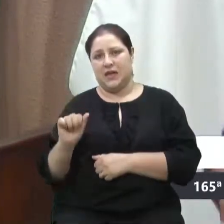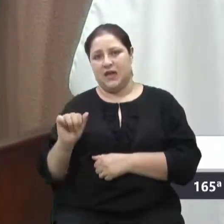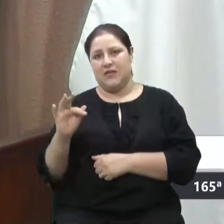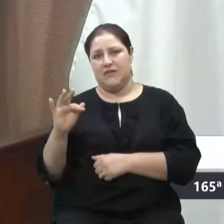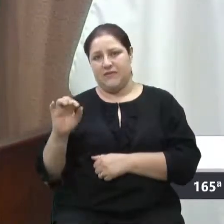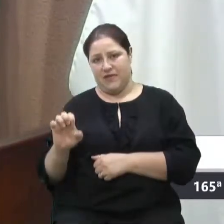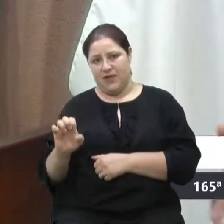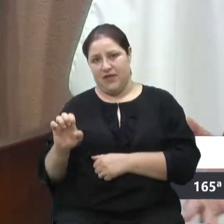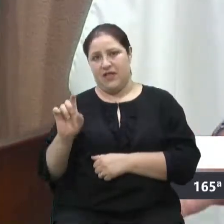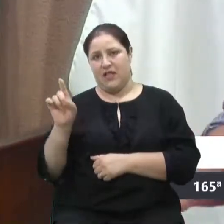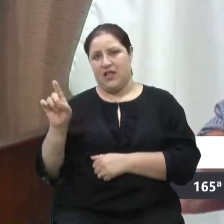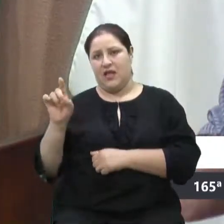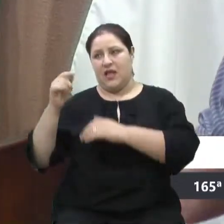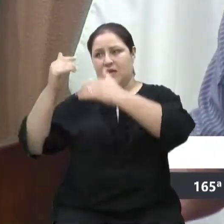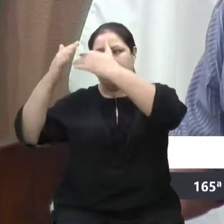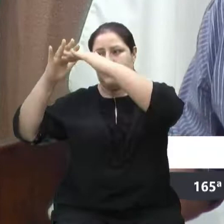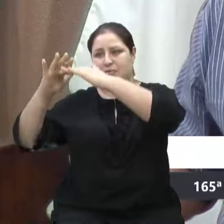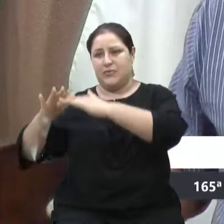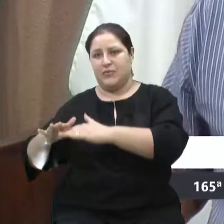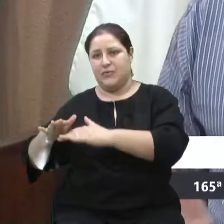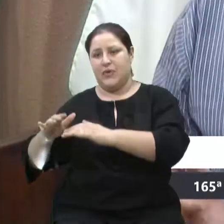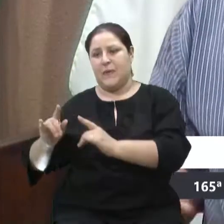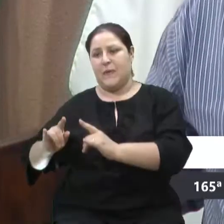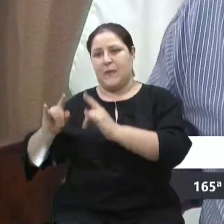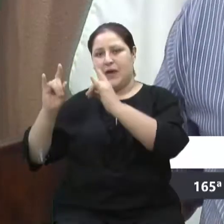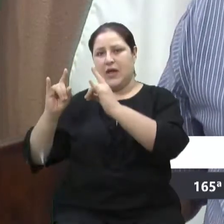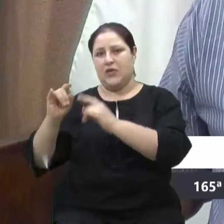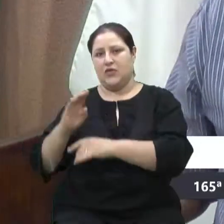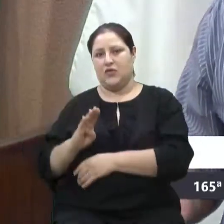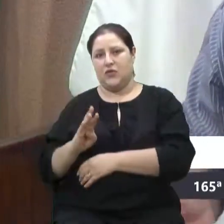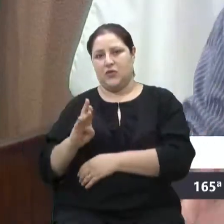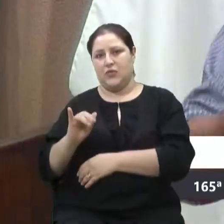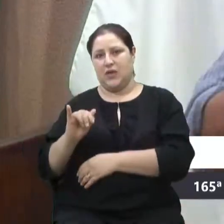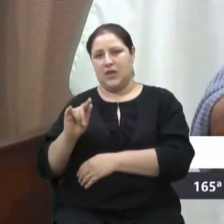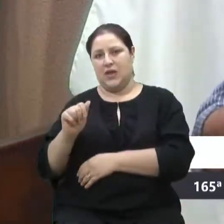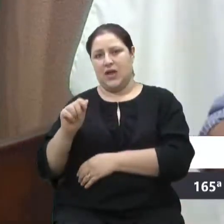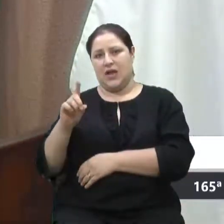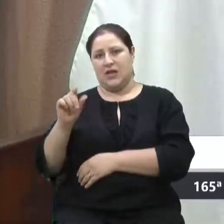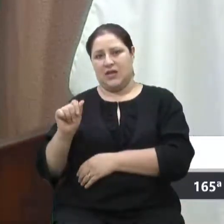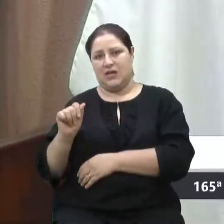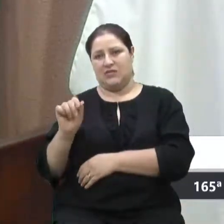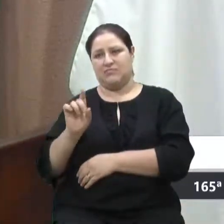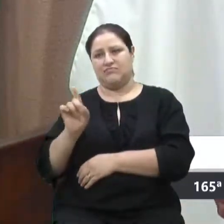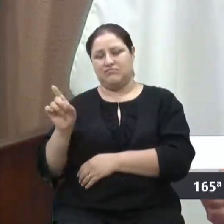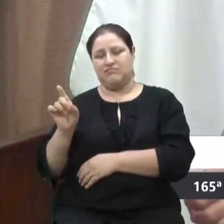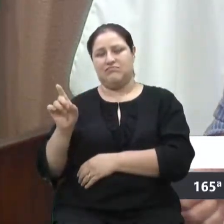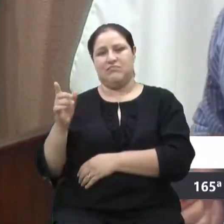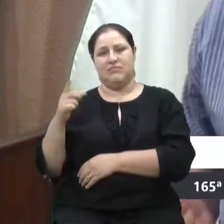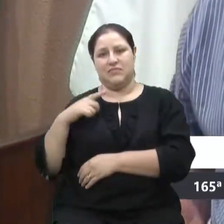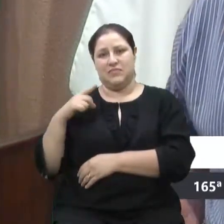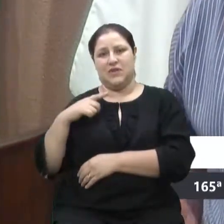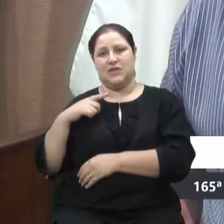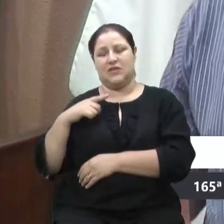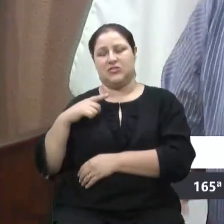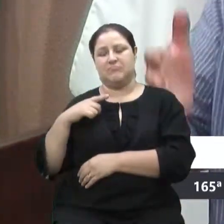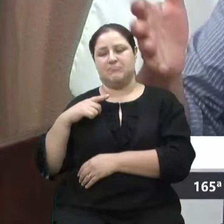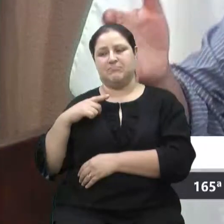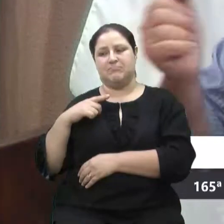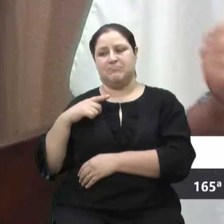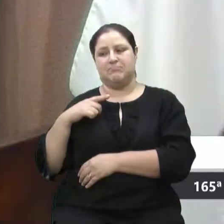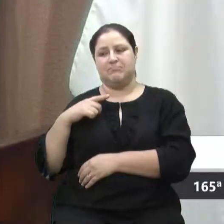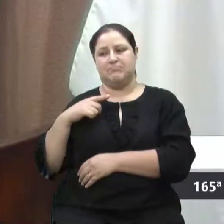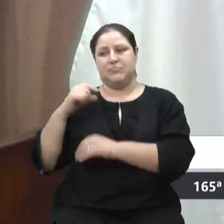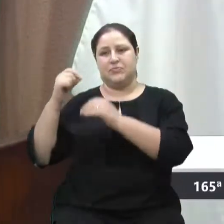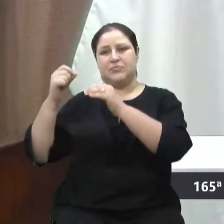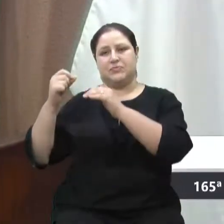derrubem o modo da brigada. Bom, mas estava abandonada, não tinha mais servidores. E ali pode servir de estacionamento para OBS. Pode ser